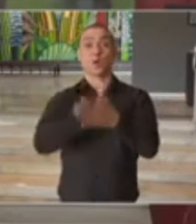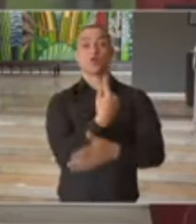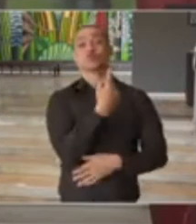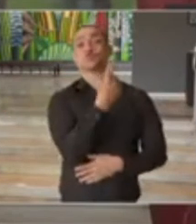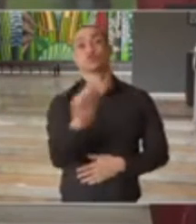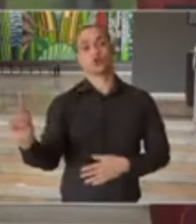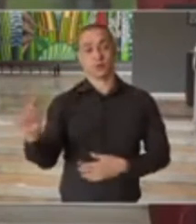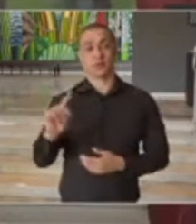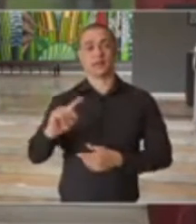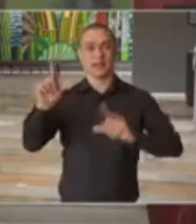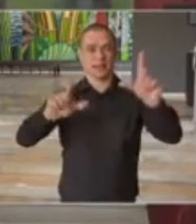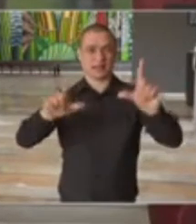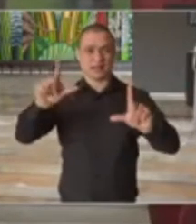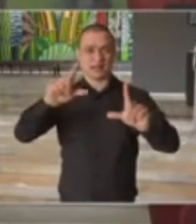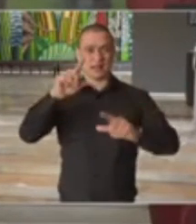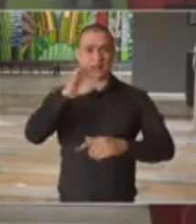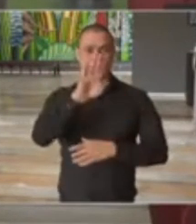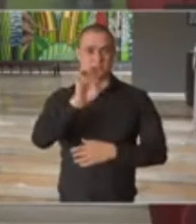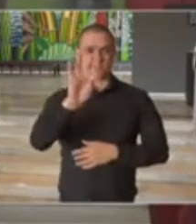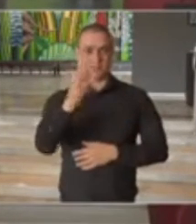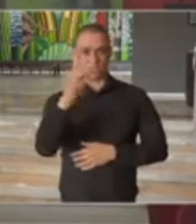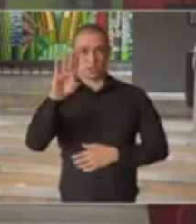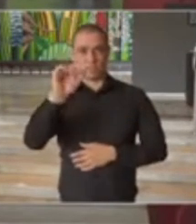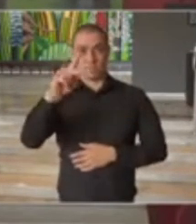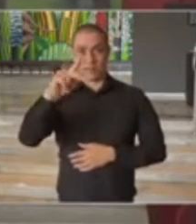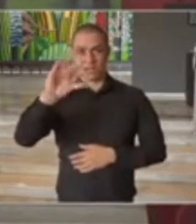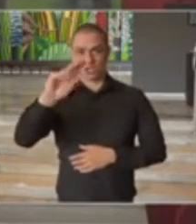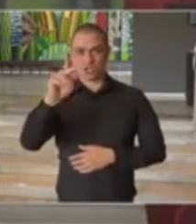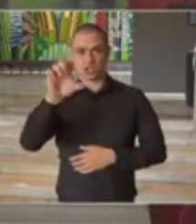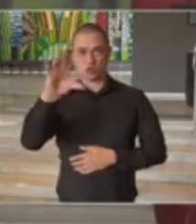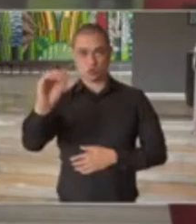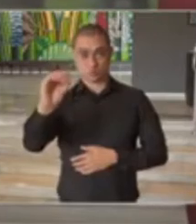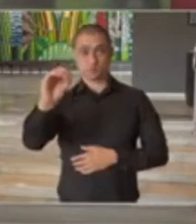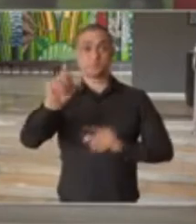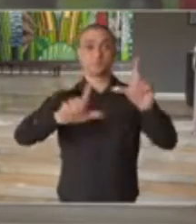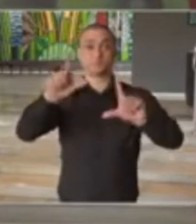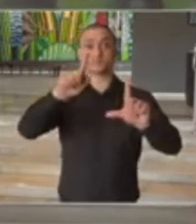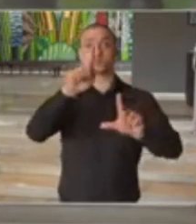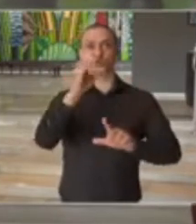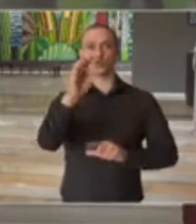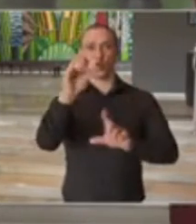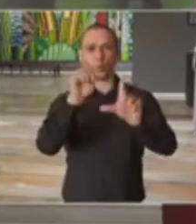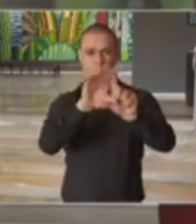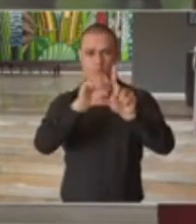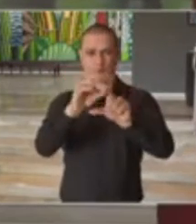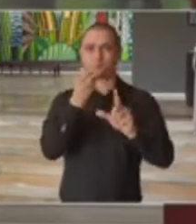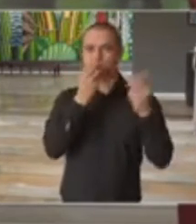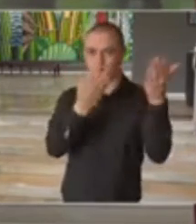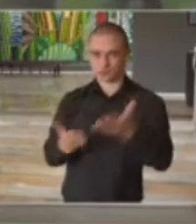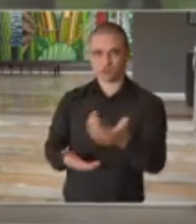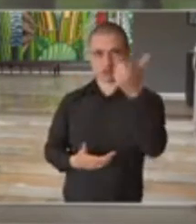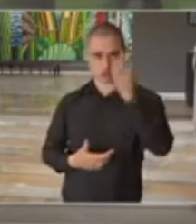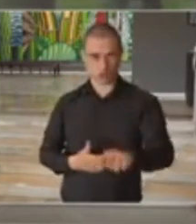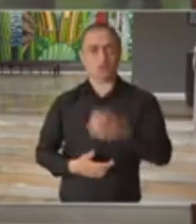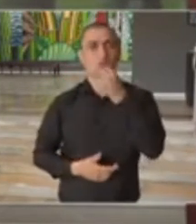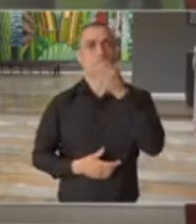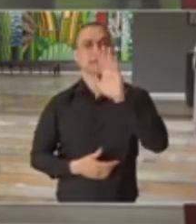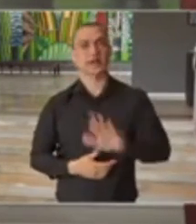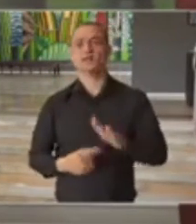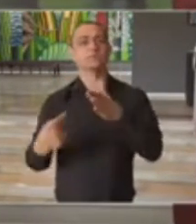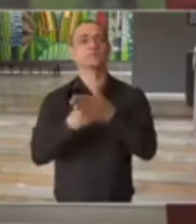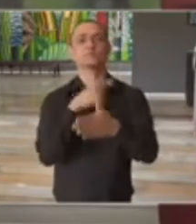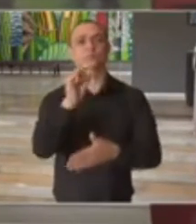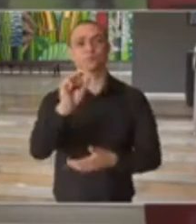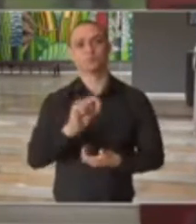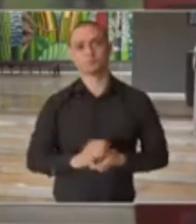pergunta da jornalista Beth Pacheco, da TV Globo News. Beth, bem-vinda novamente. Boa tarde. Sua